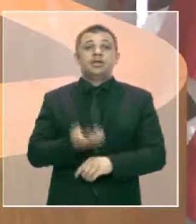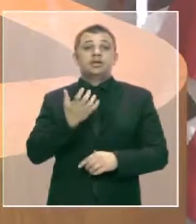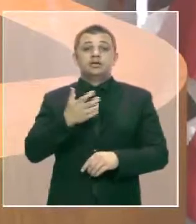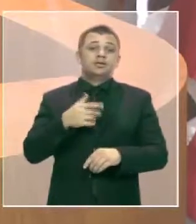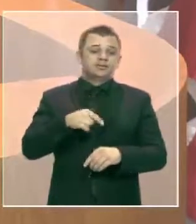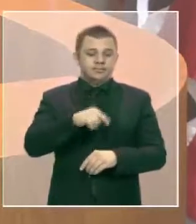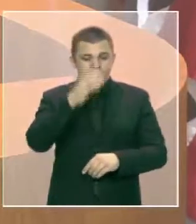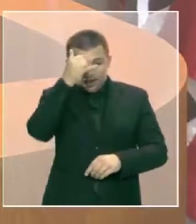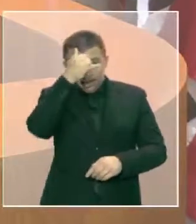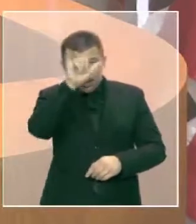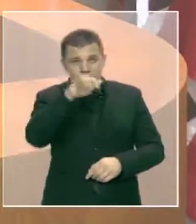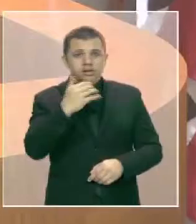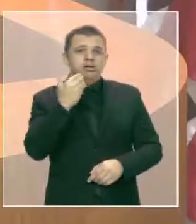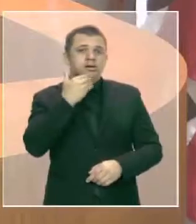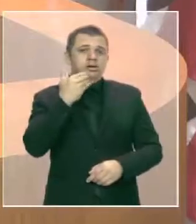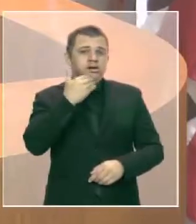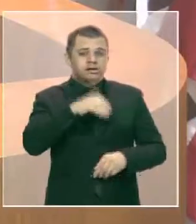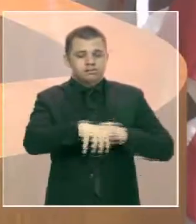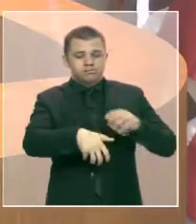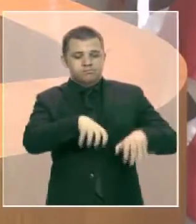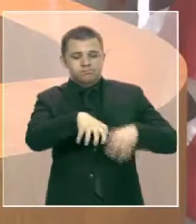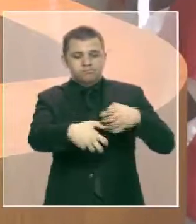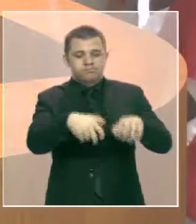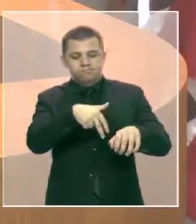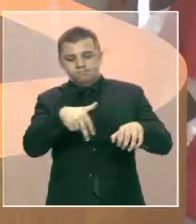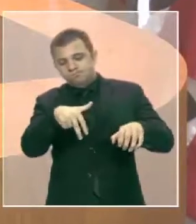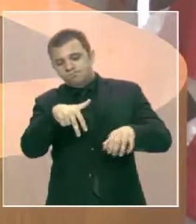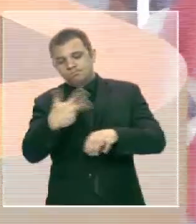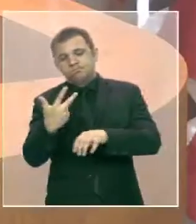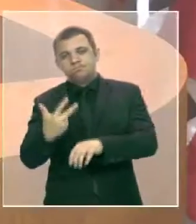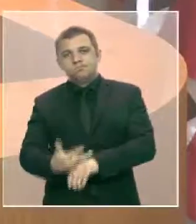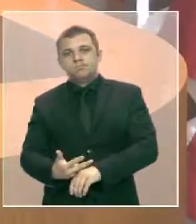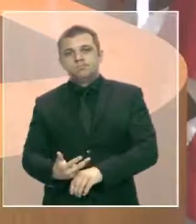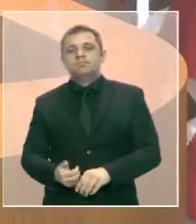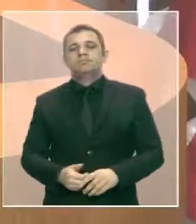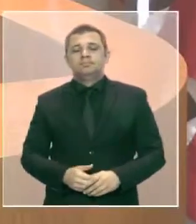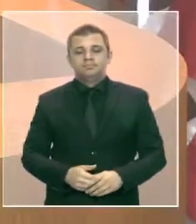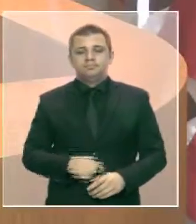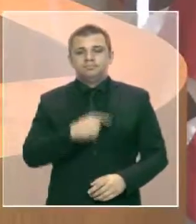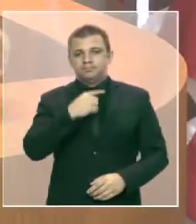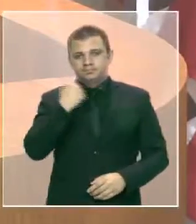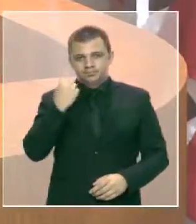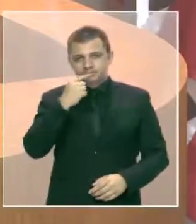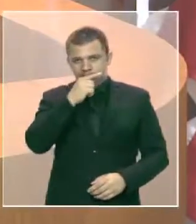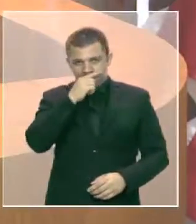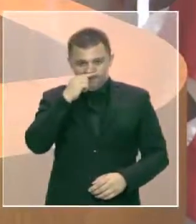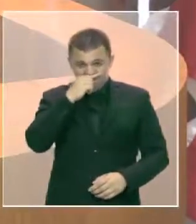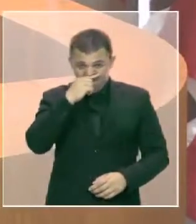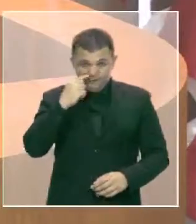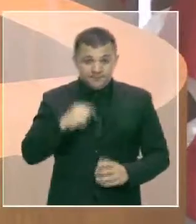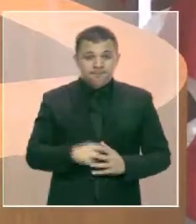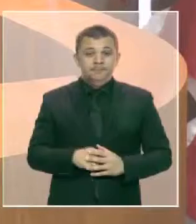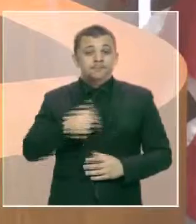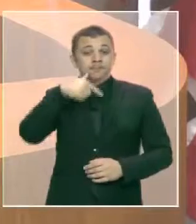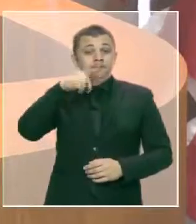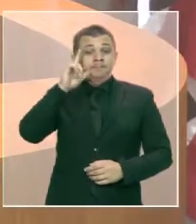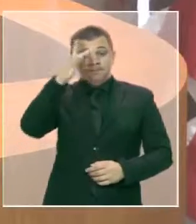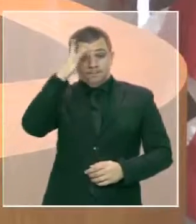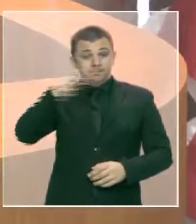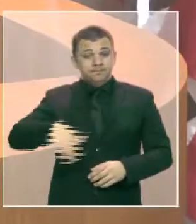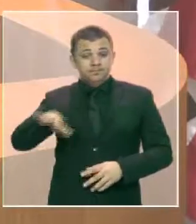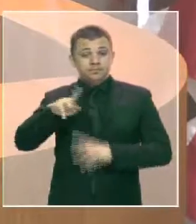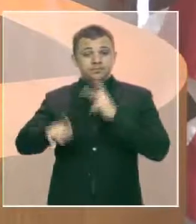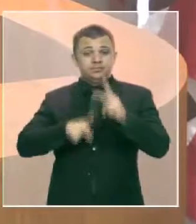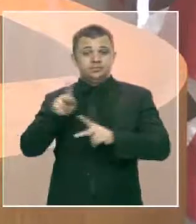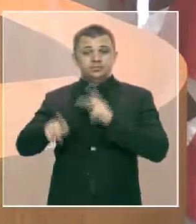Tacredo Neves. Ontem os populares interditaram a rua, fizeram valas na rua.